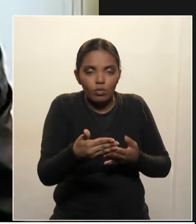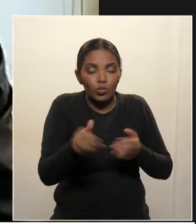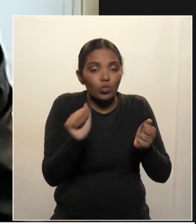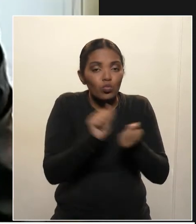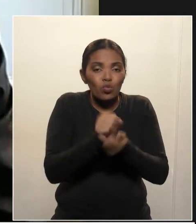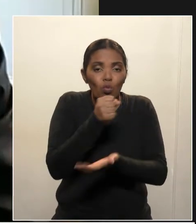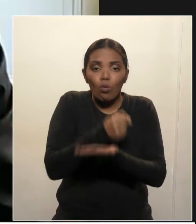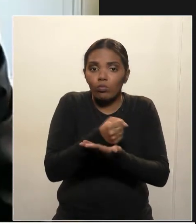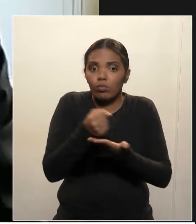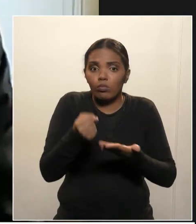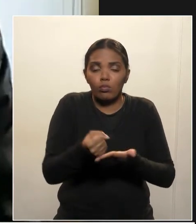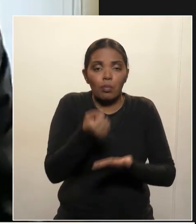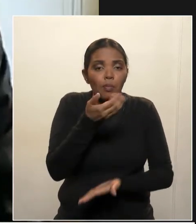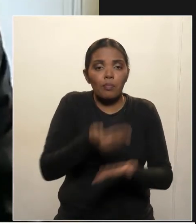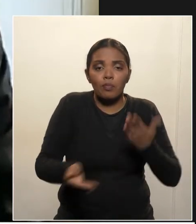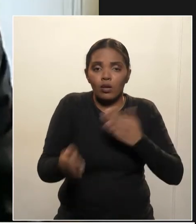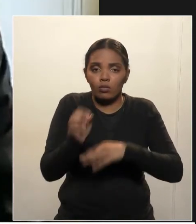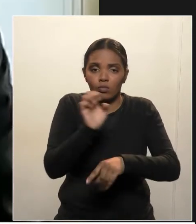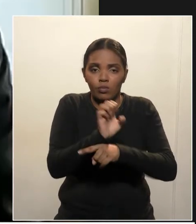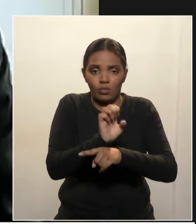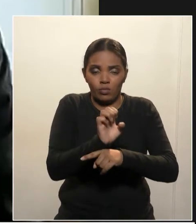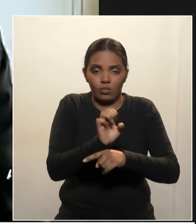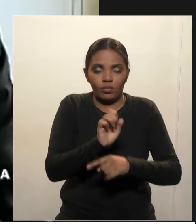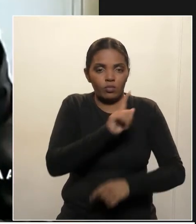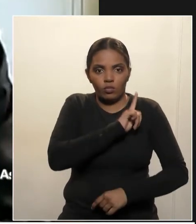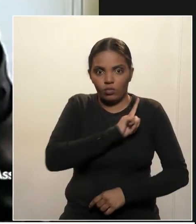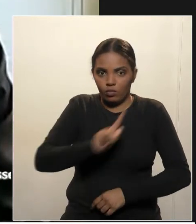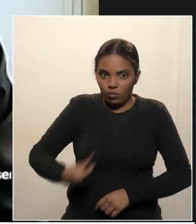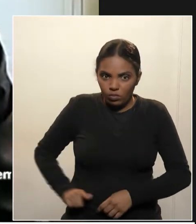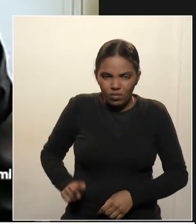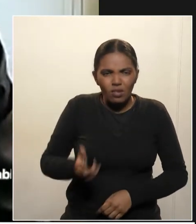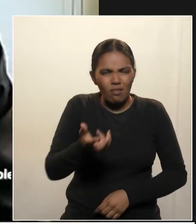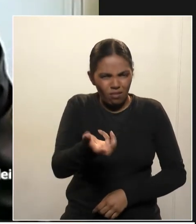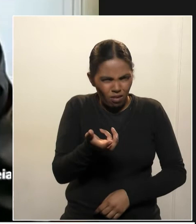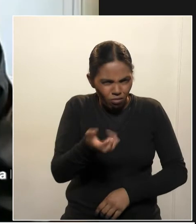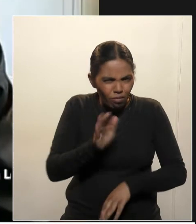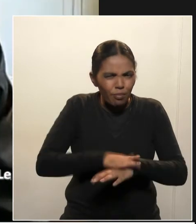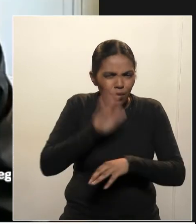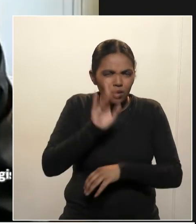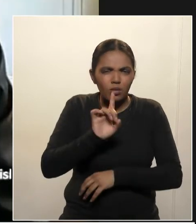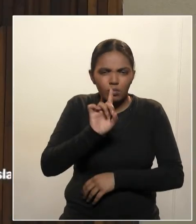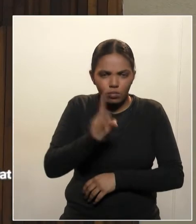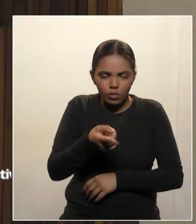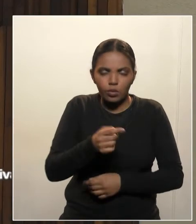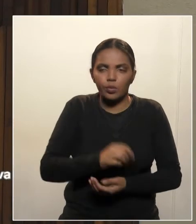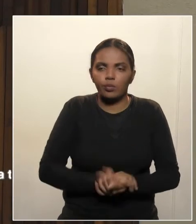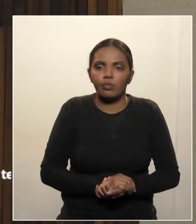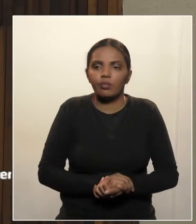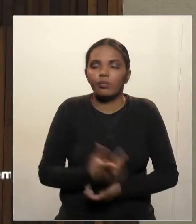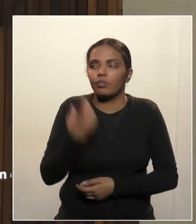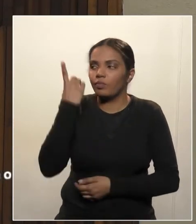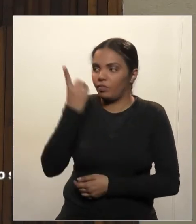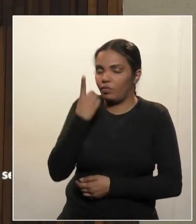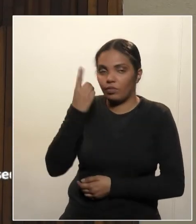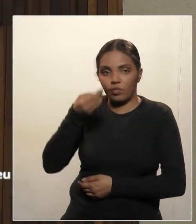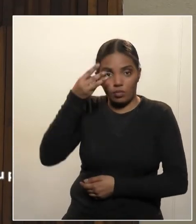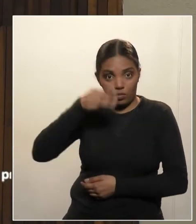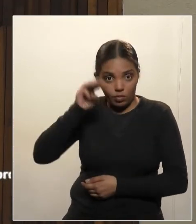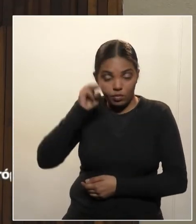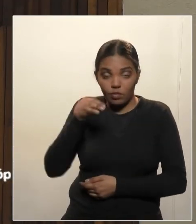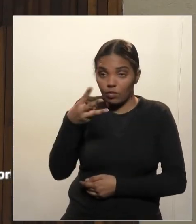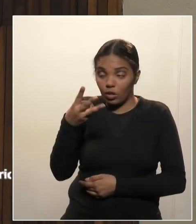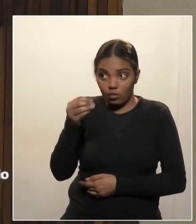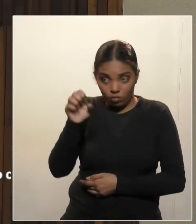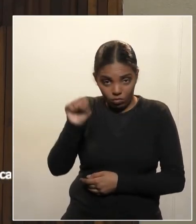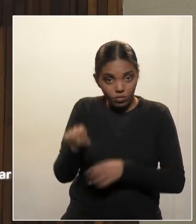contrato. E o governo do estado do Paraná quer colocar mais mil e... Deputado Tercílio, favor, trinta segundos